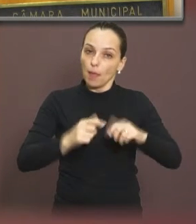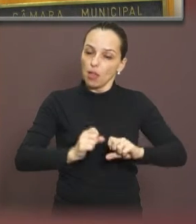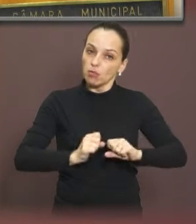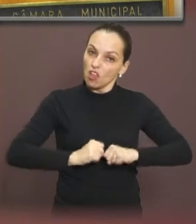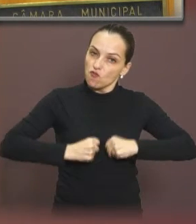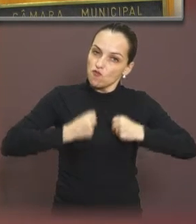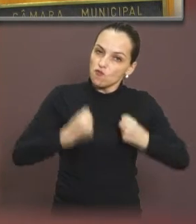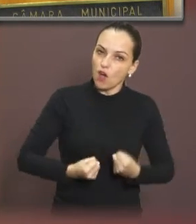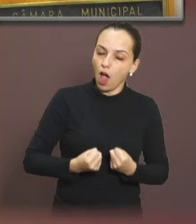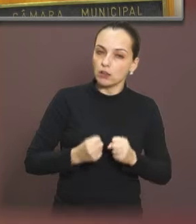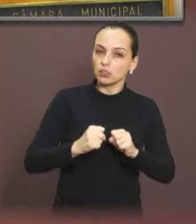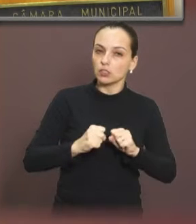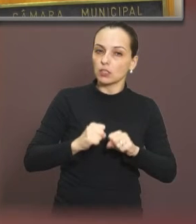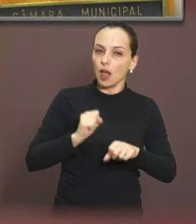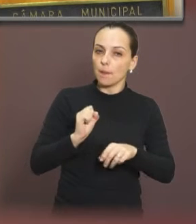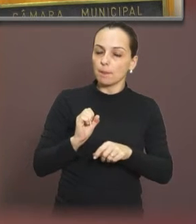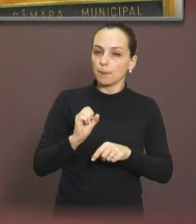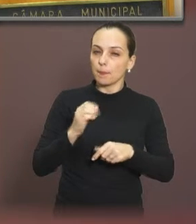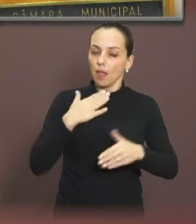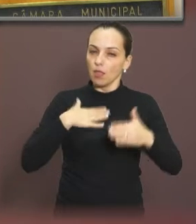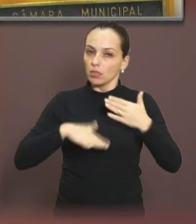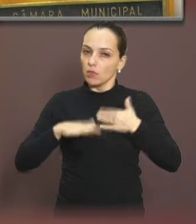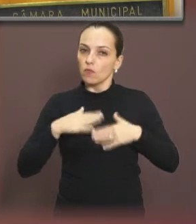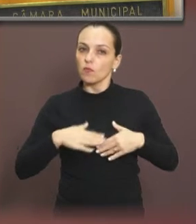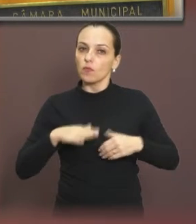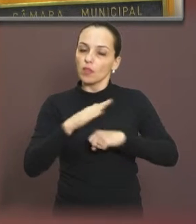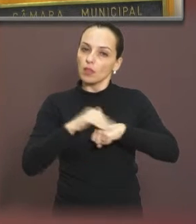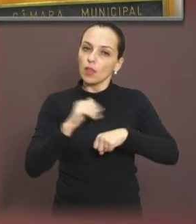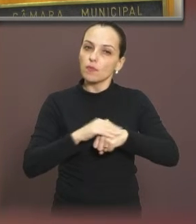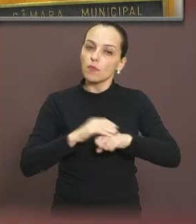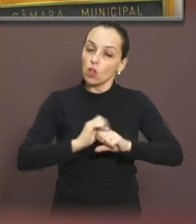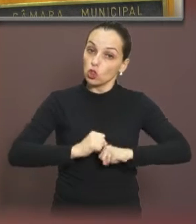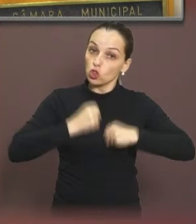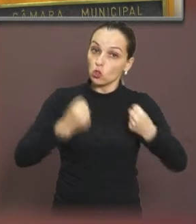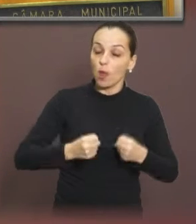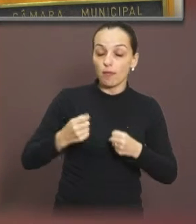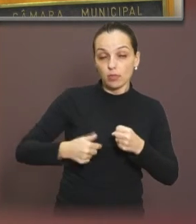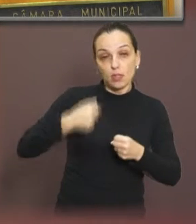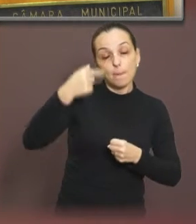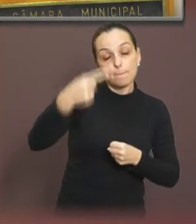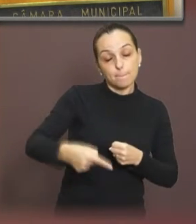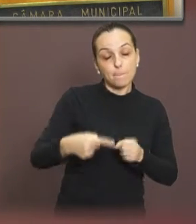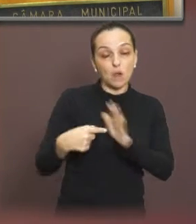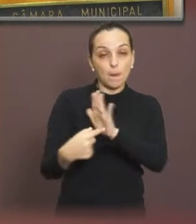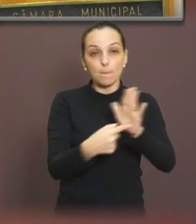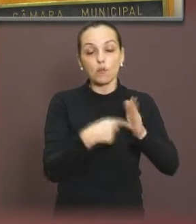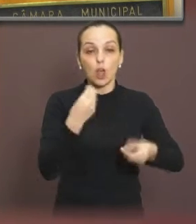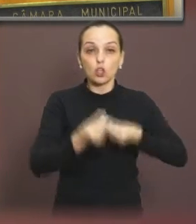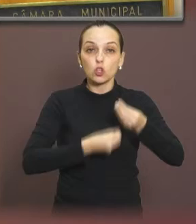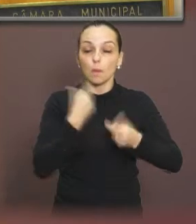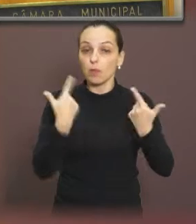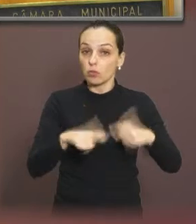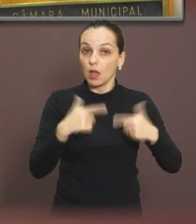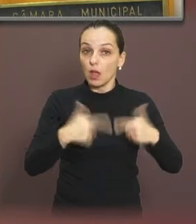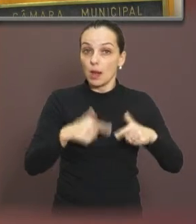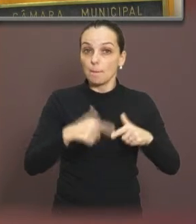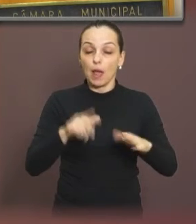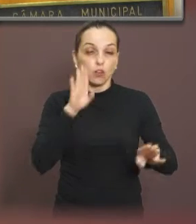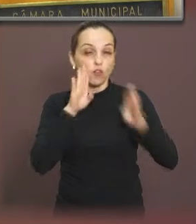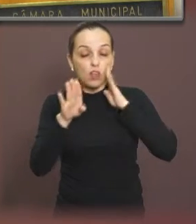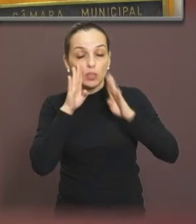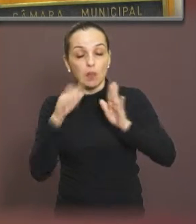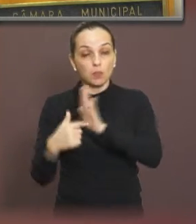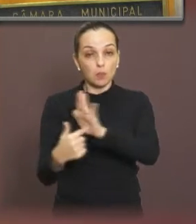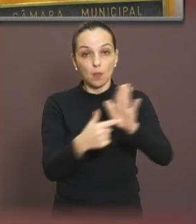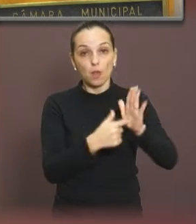afeto e coragem. e na semana que vem prestamos contas de duas semanas de trabalho. Tenho certeza que temos muito a mostrar, mas quem estiver ansioso, é só correr lá no Facebook